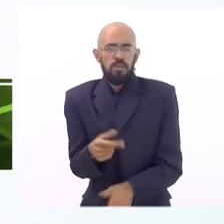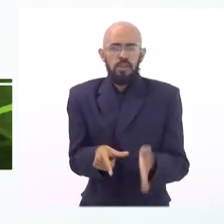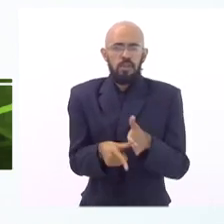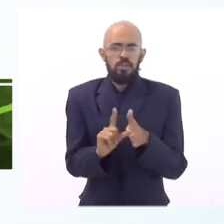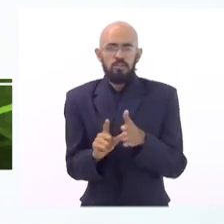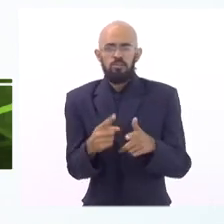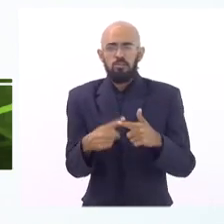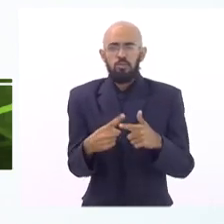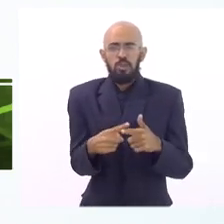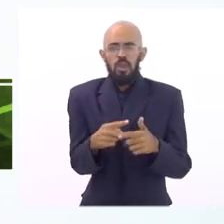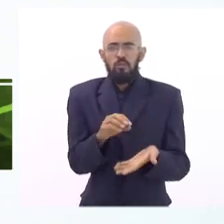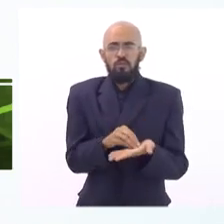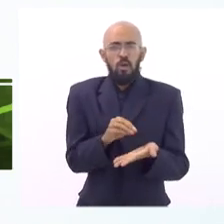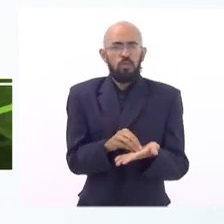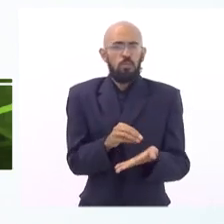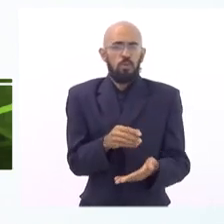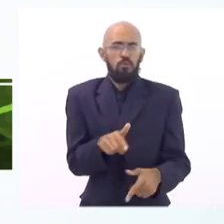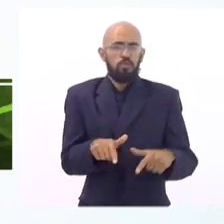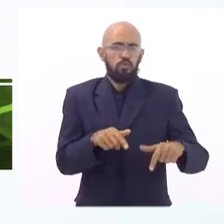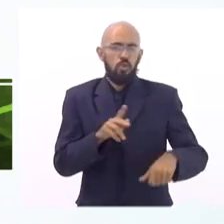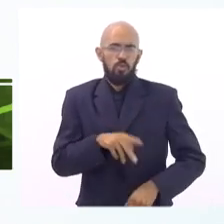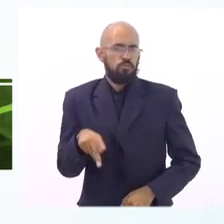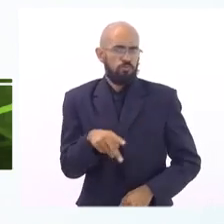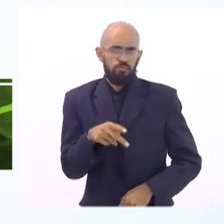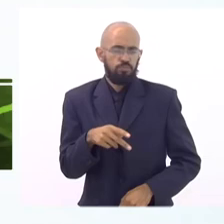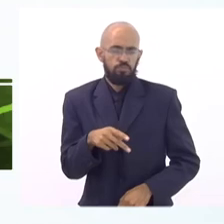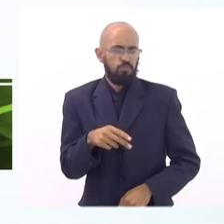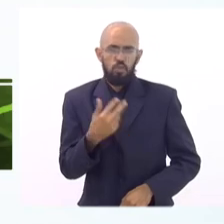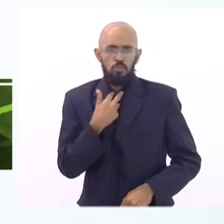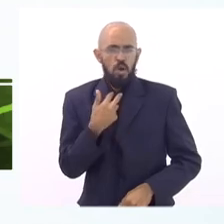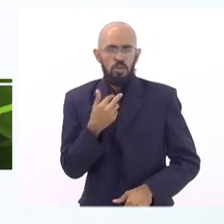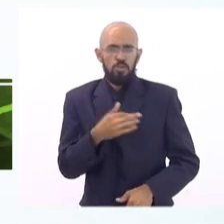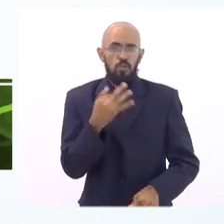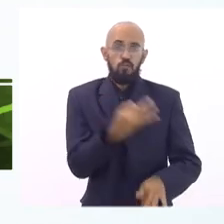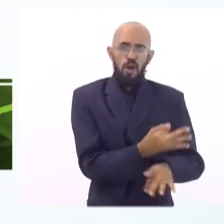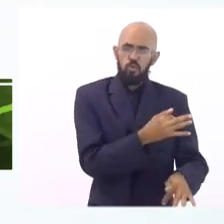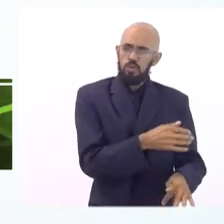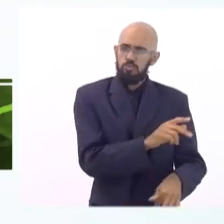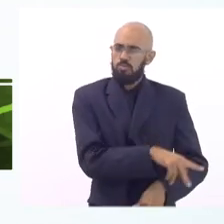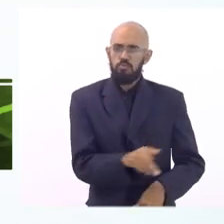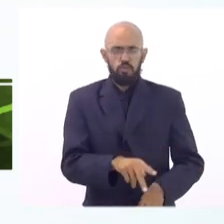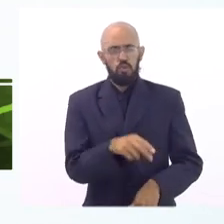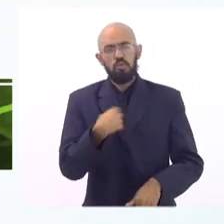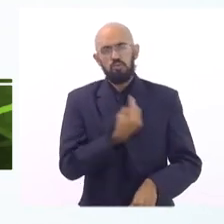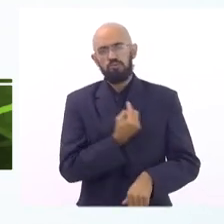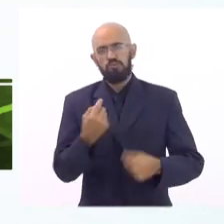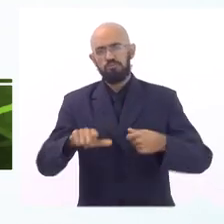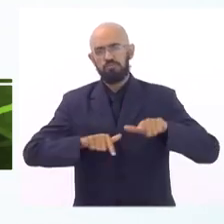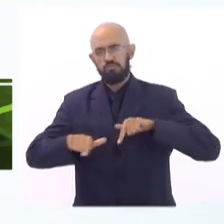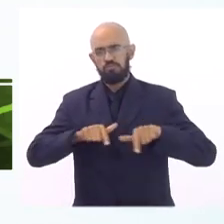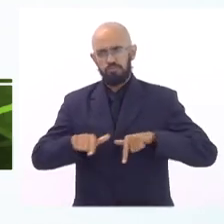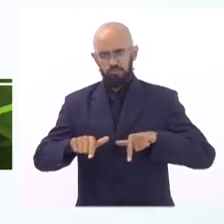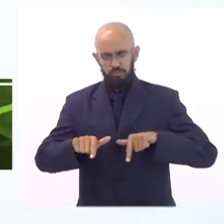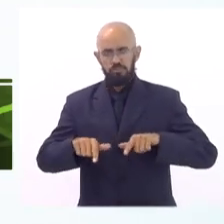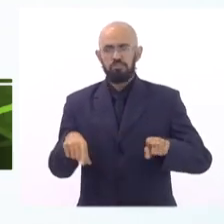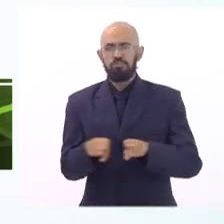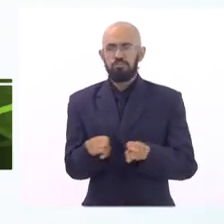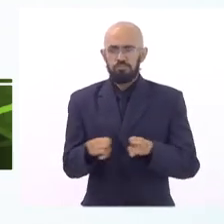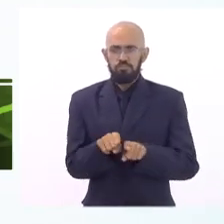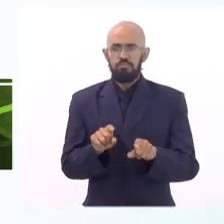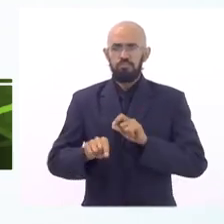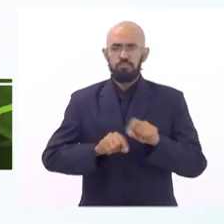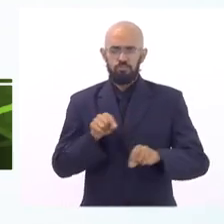falta professor porque não tem que faltar professor a gente está trabalhando muito por isso assim como também